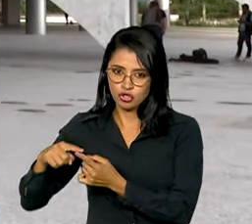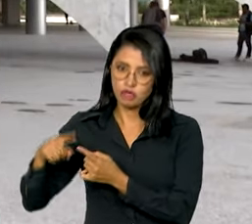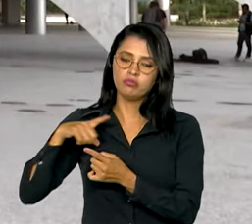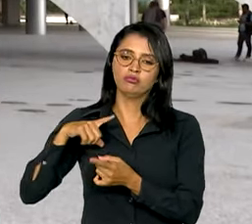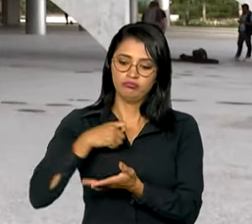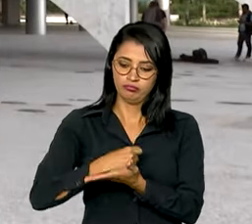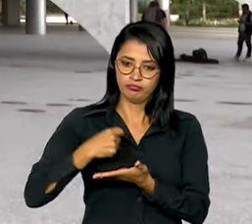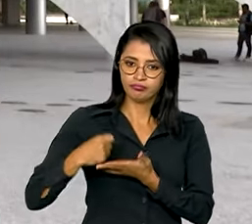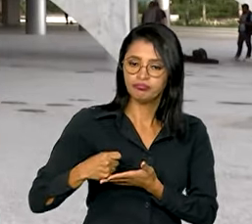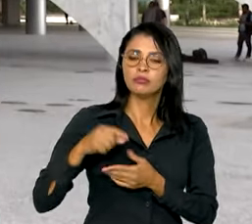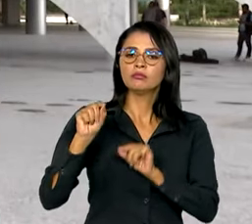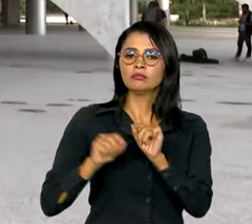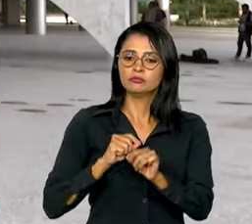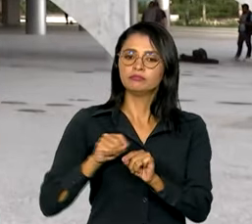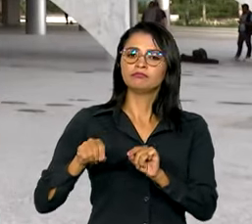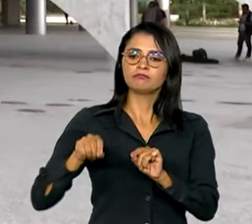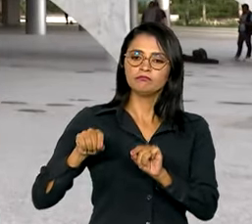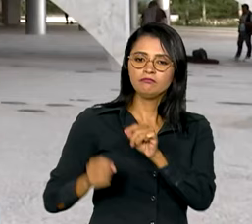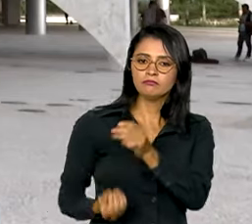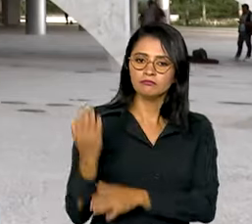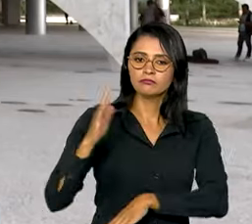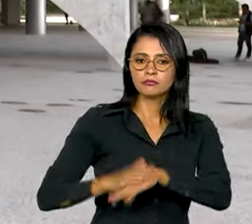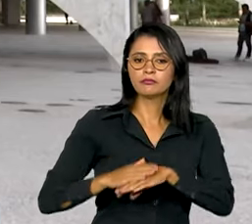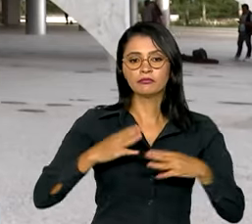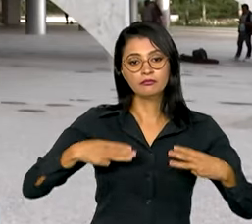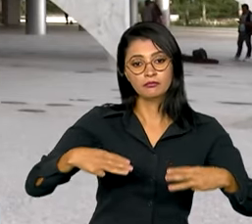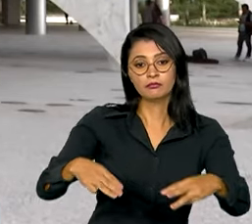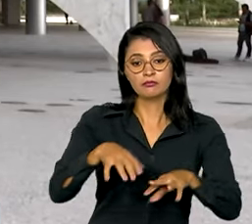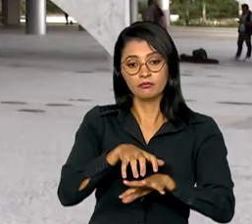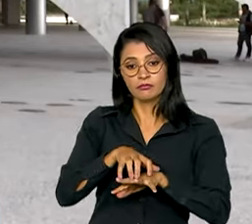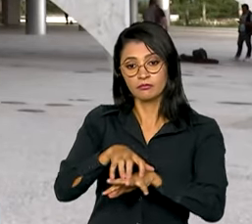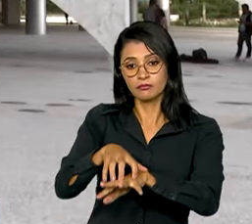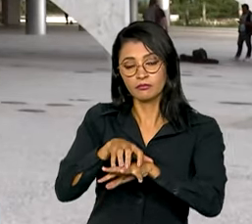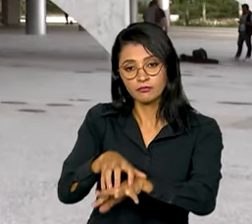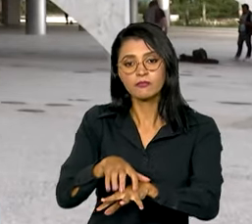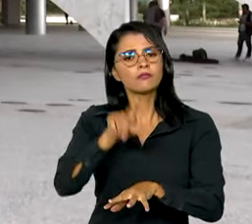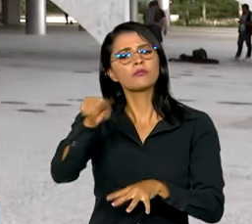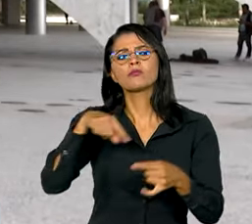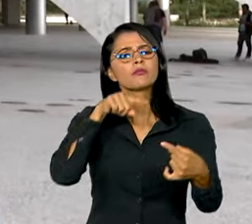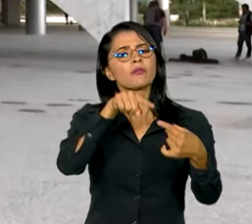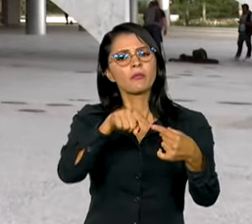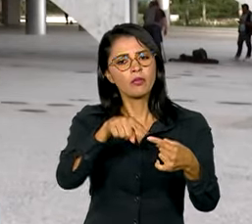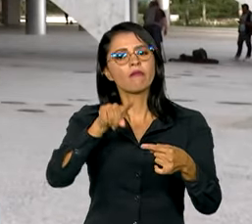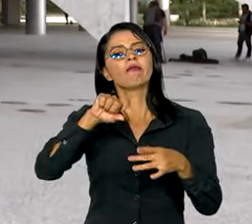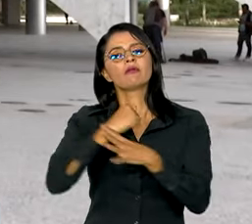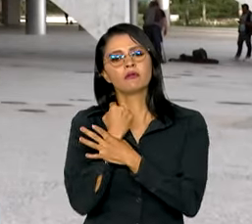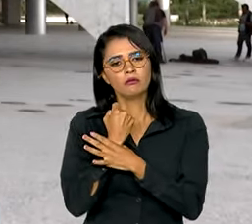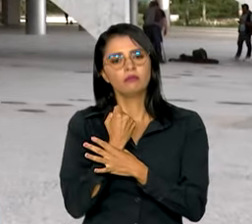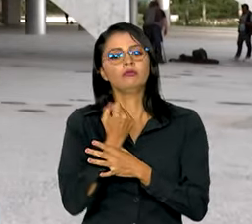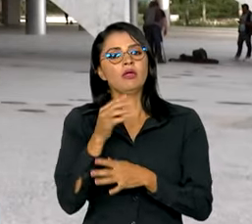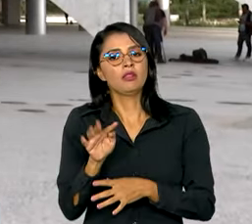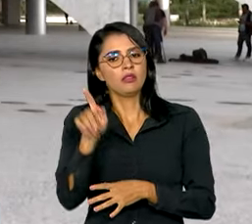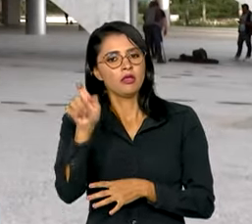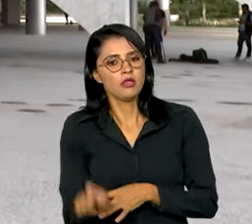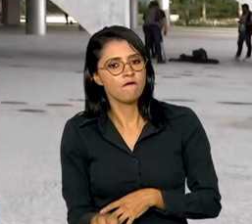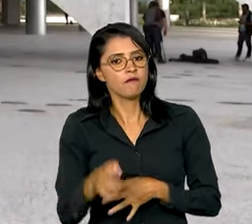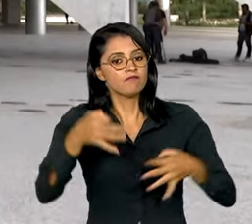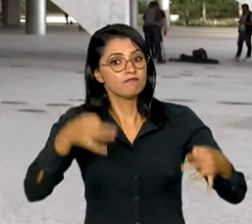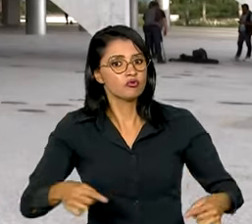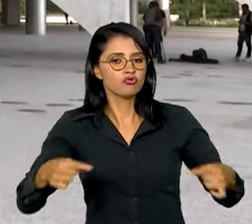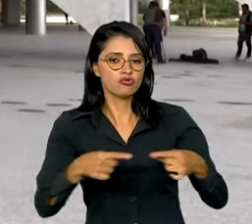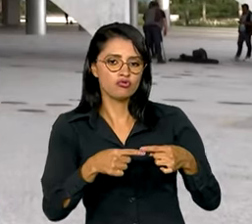rodoviárias desenvolvida pelo Ministério dos Transportes. O objetivo é garantir tarifas mais justas de pedágio